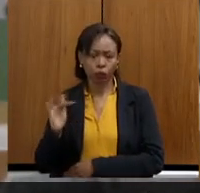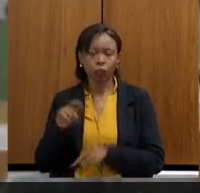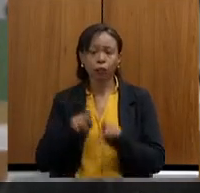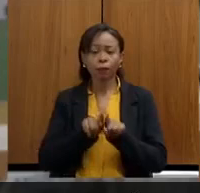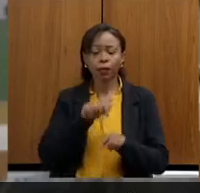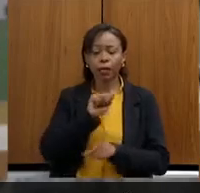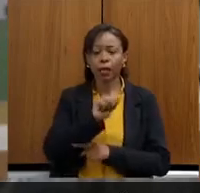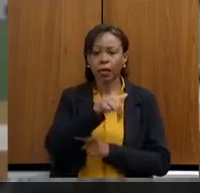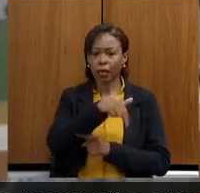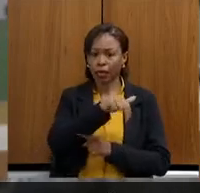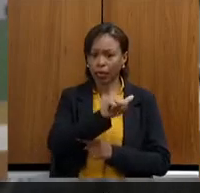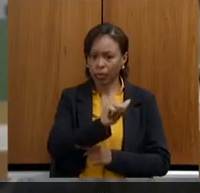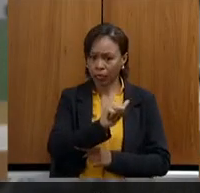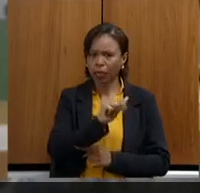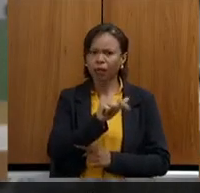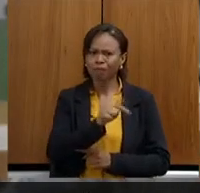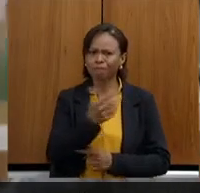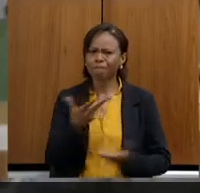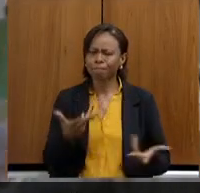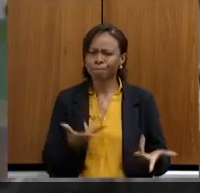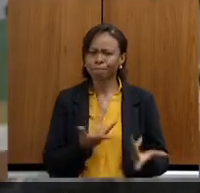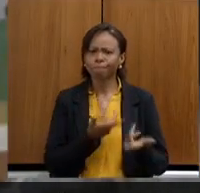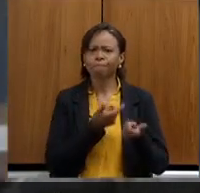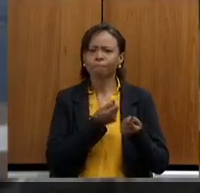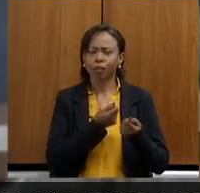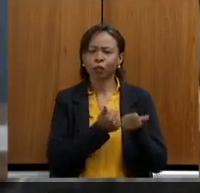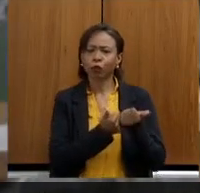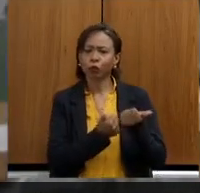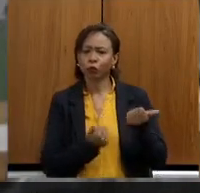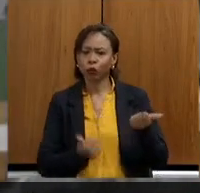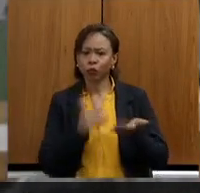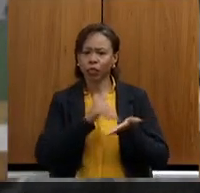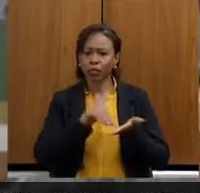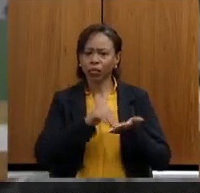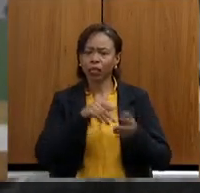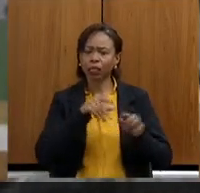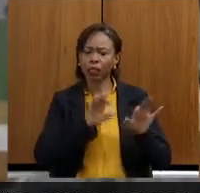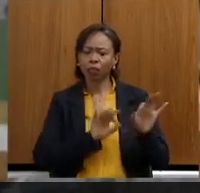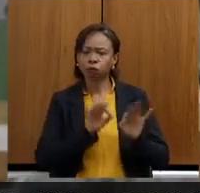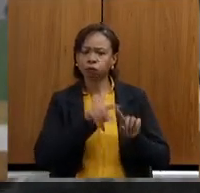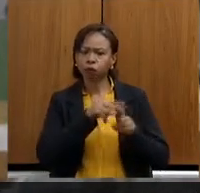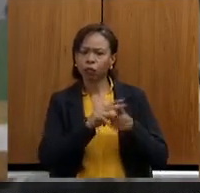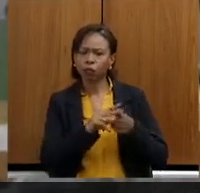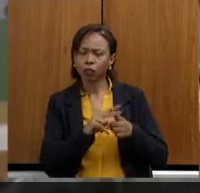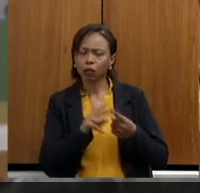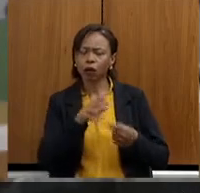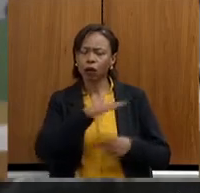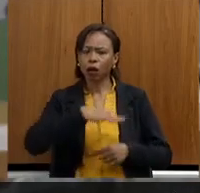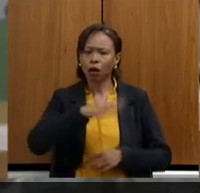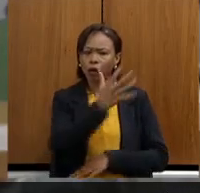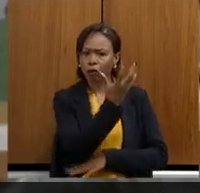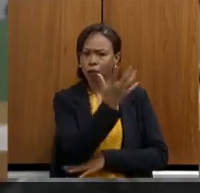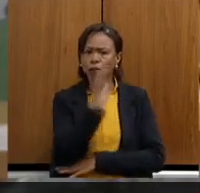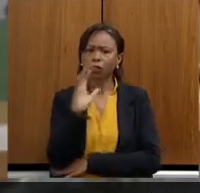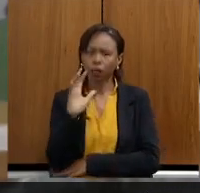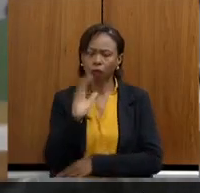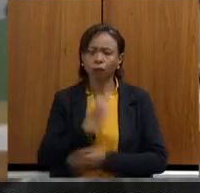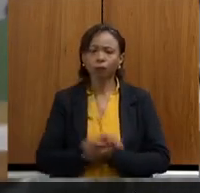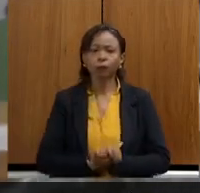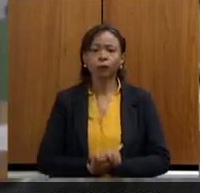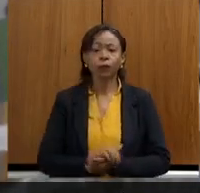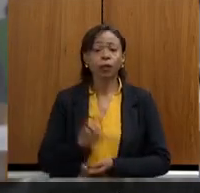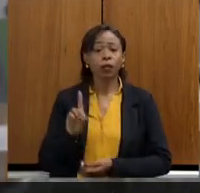essa mulher fantástica, que é subsecretária de regularização ambiental da Secretaria do Meio Ambiente. A